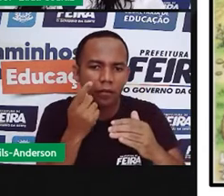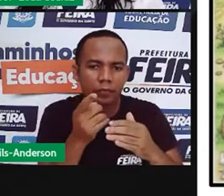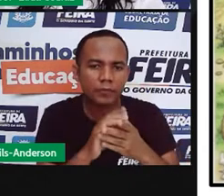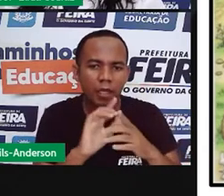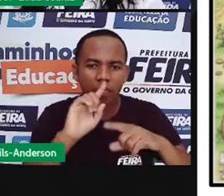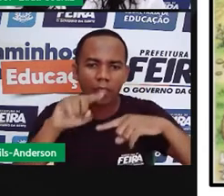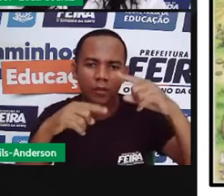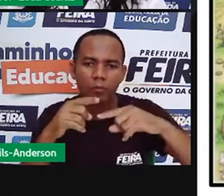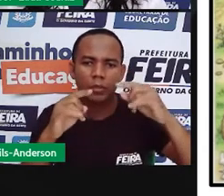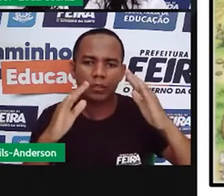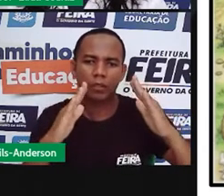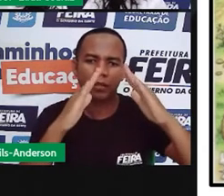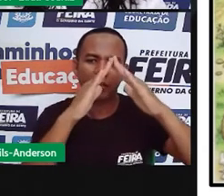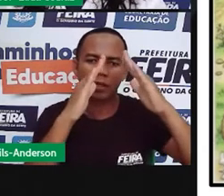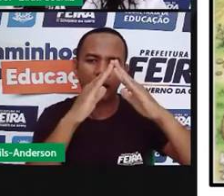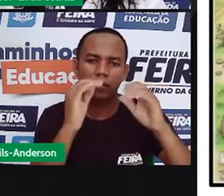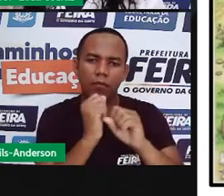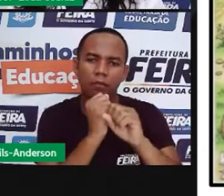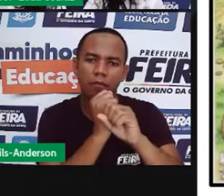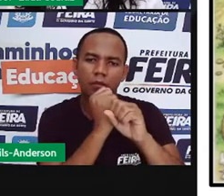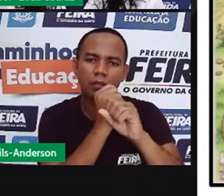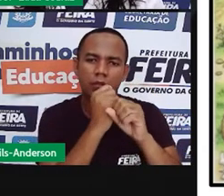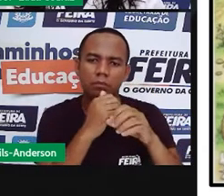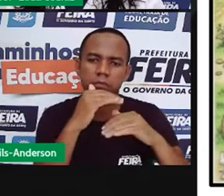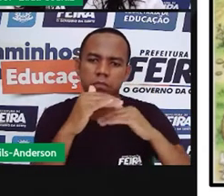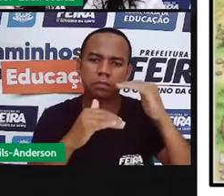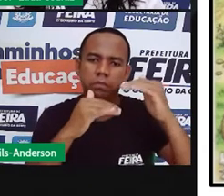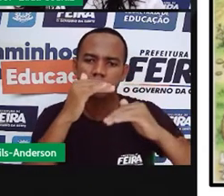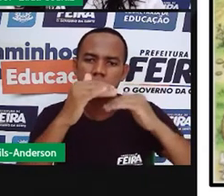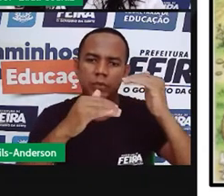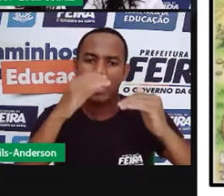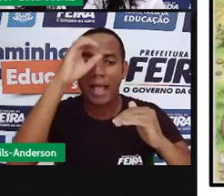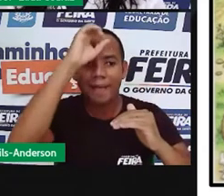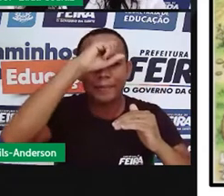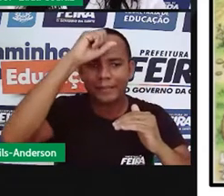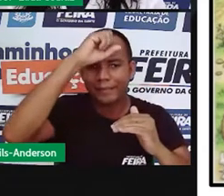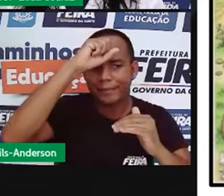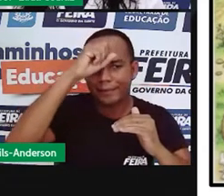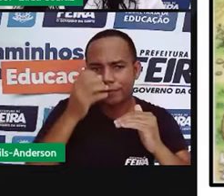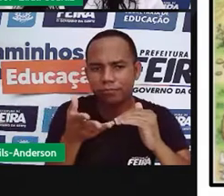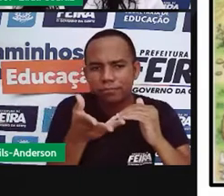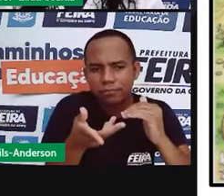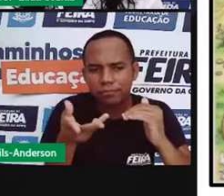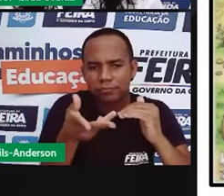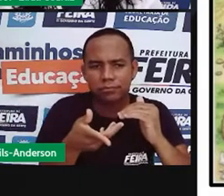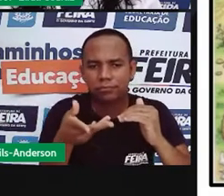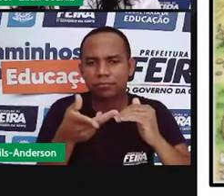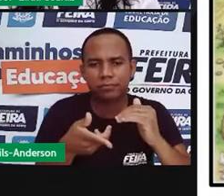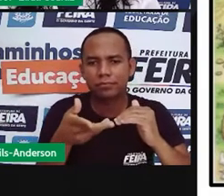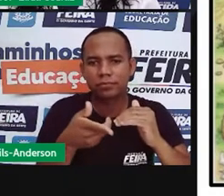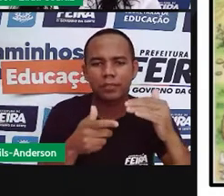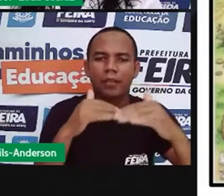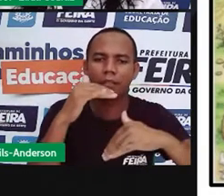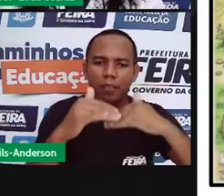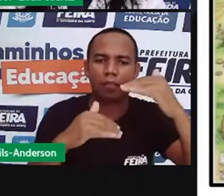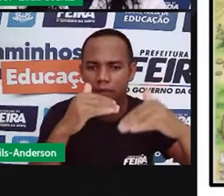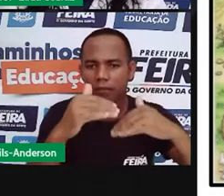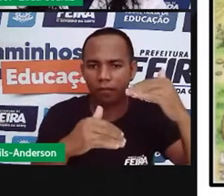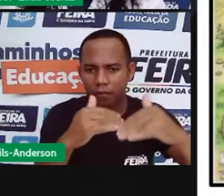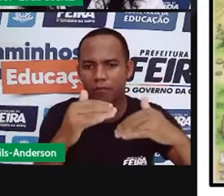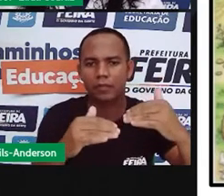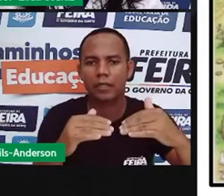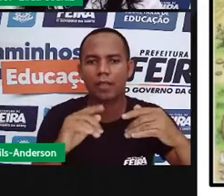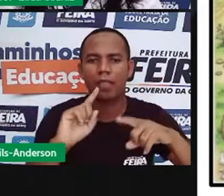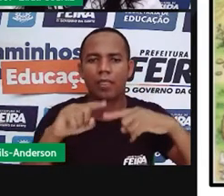E eles foram aprimorando as suas habilidades e aprenderam a modelar o